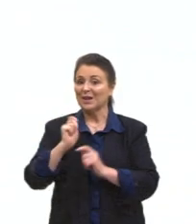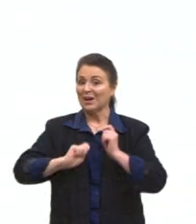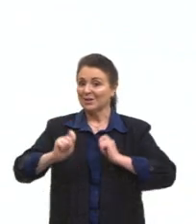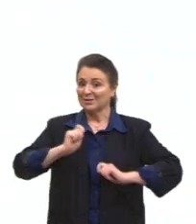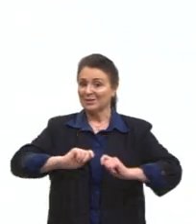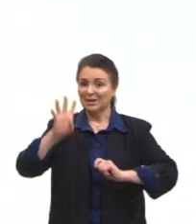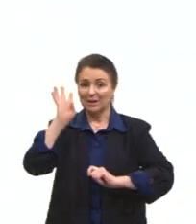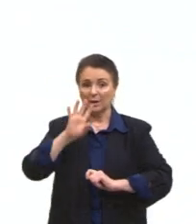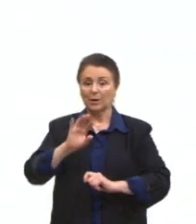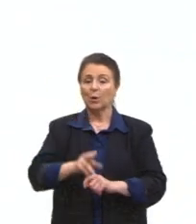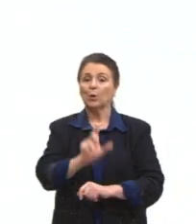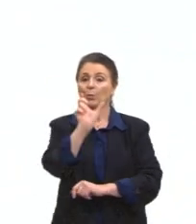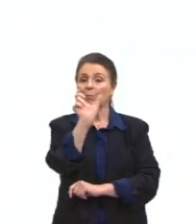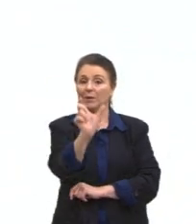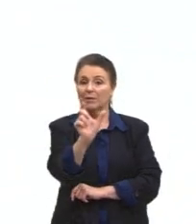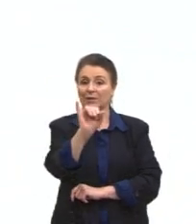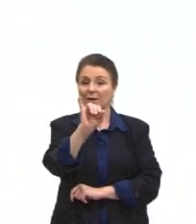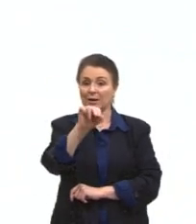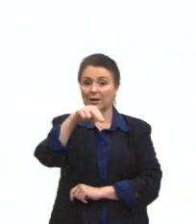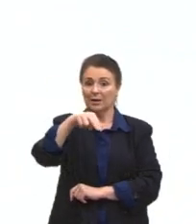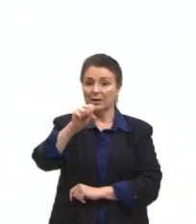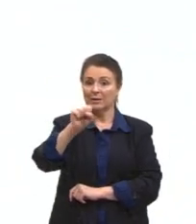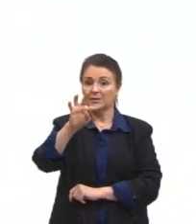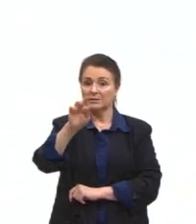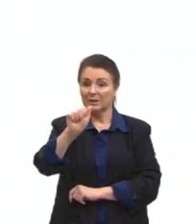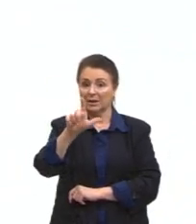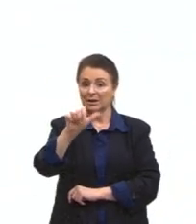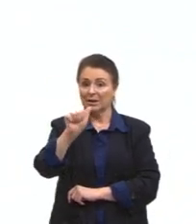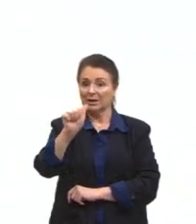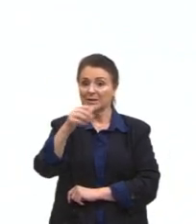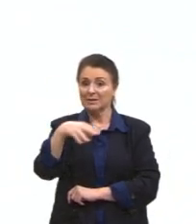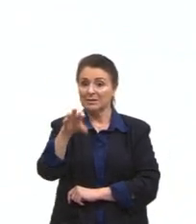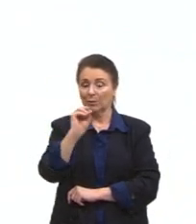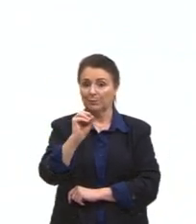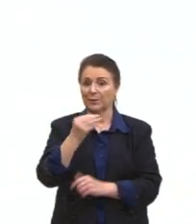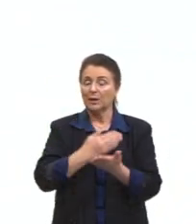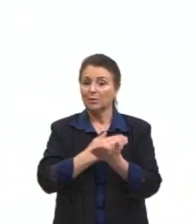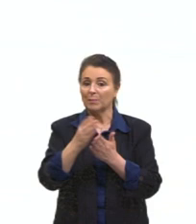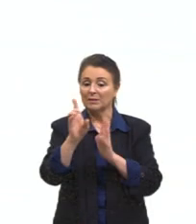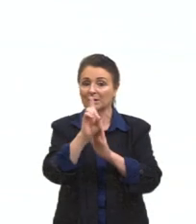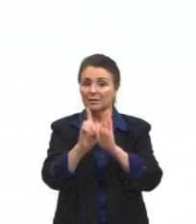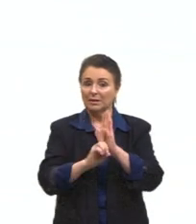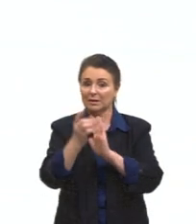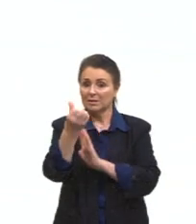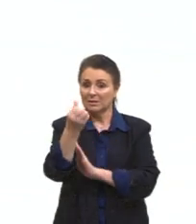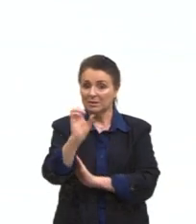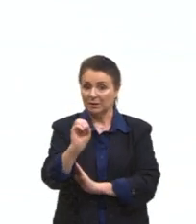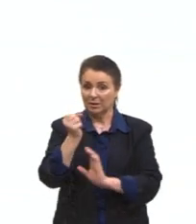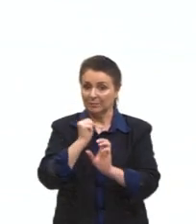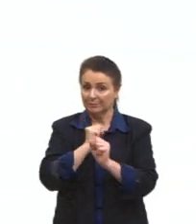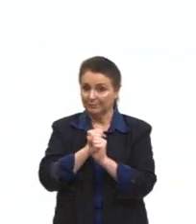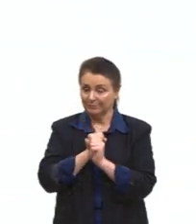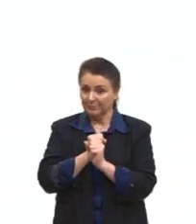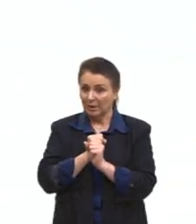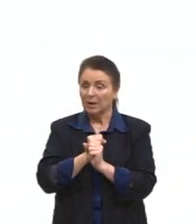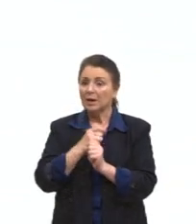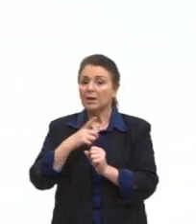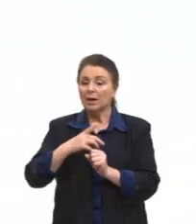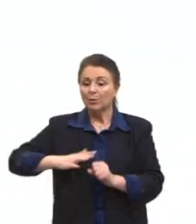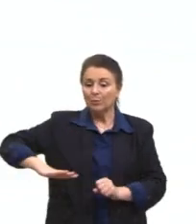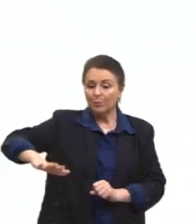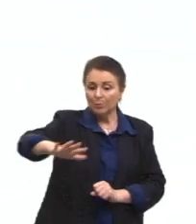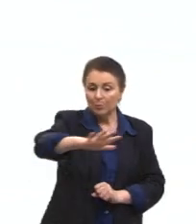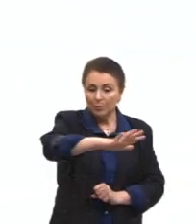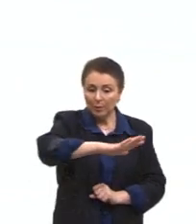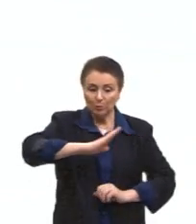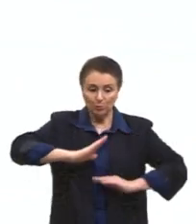instalação, ele é incorporado no vocabulário das artes visuais na década de 60, e ele tá referindo-se ao ambiente construído